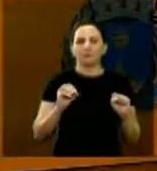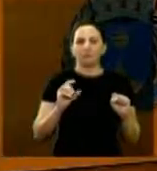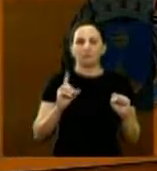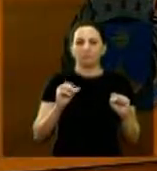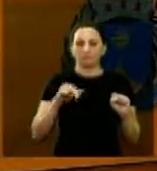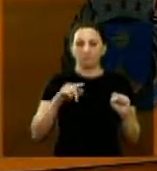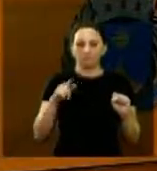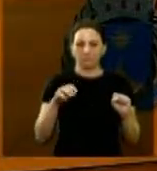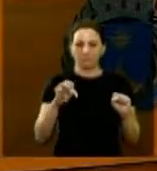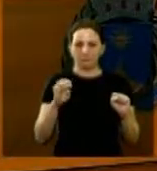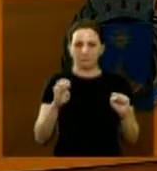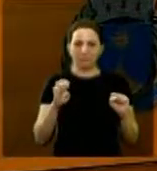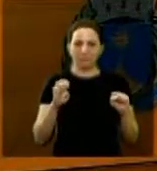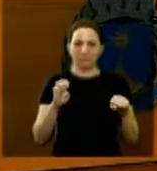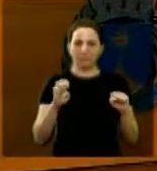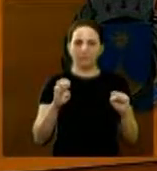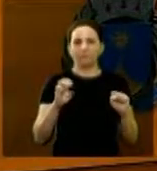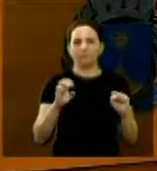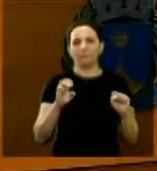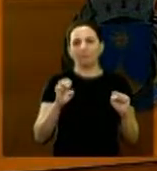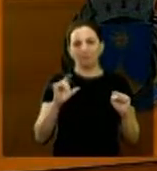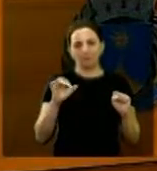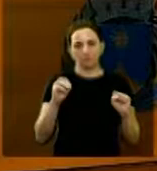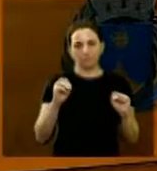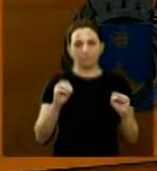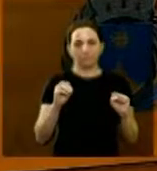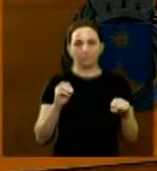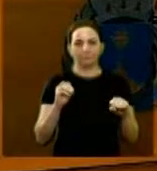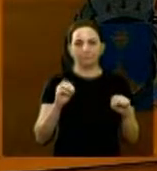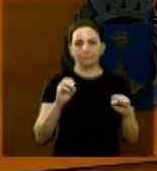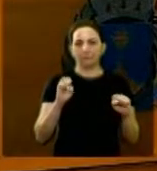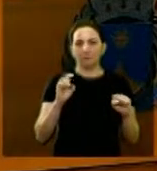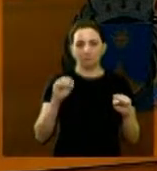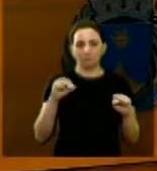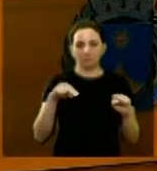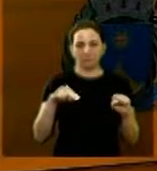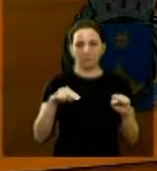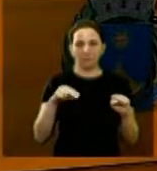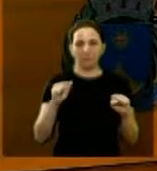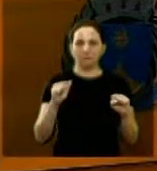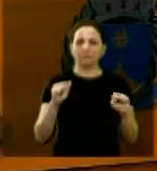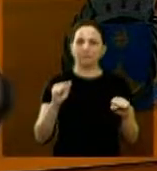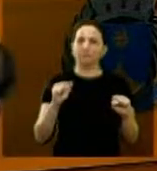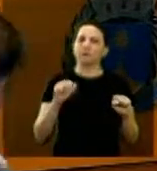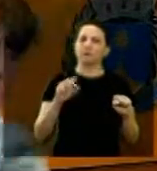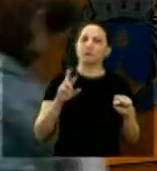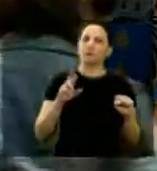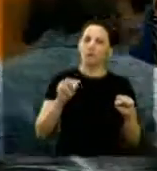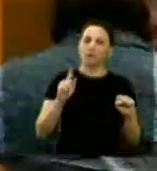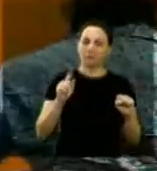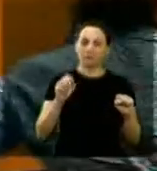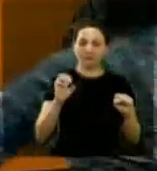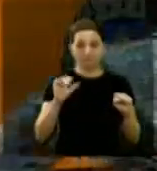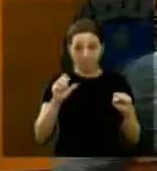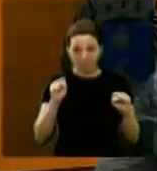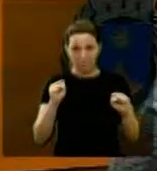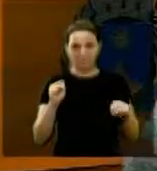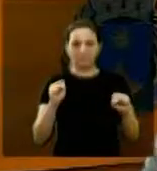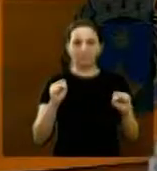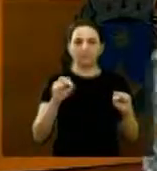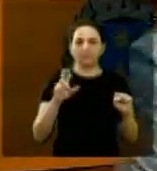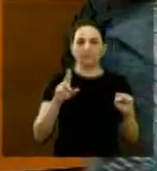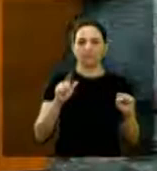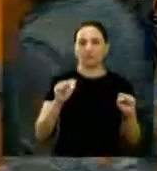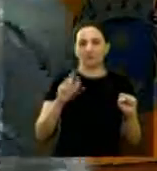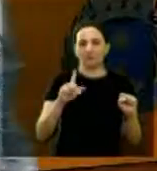Donizete Simeone sim Ed Lopes sim Edna Martins sim Elias Chediek sim Gabriela